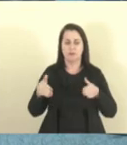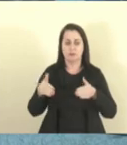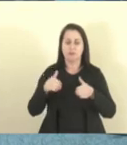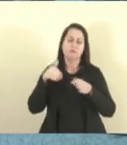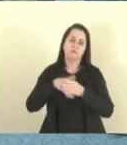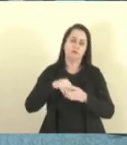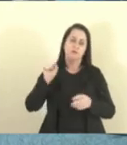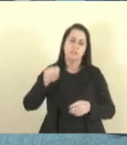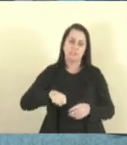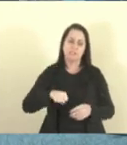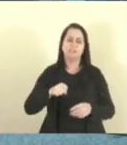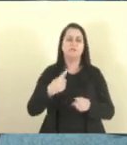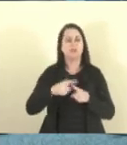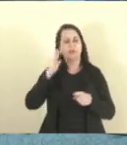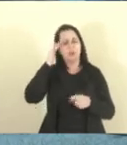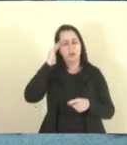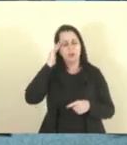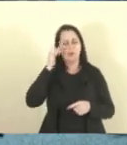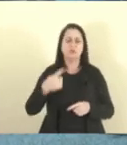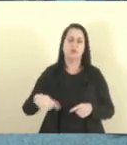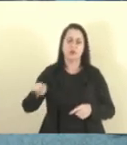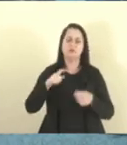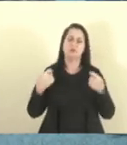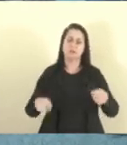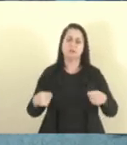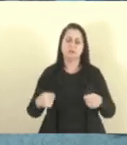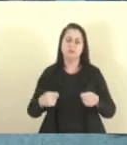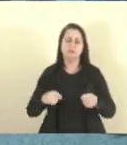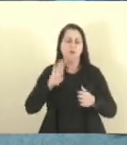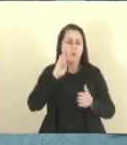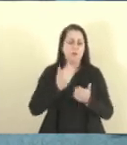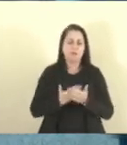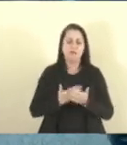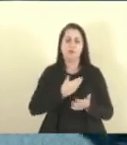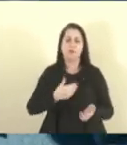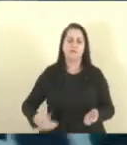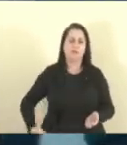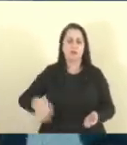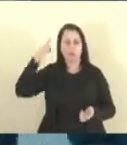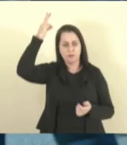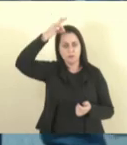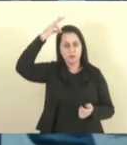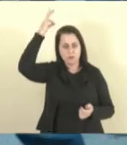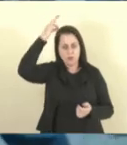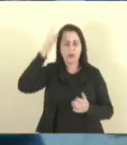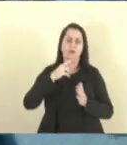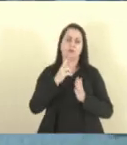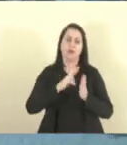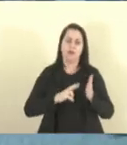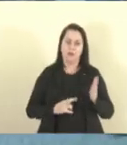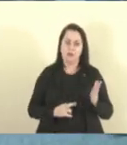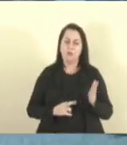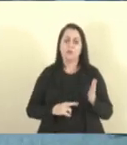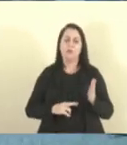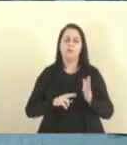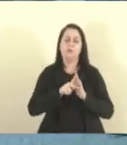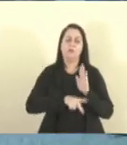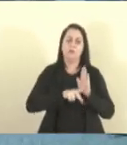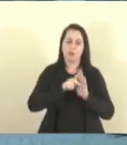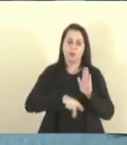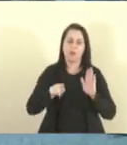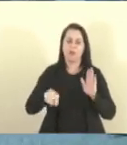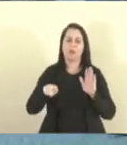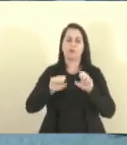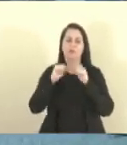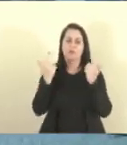votos sim, por entender que nós devemos dar esse voto de confiança ao governo do Estado do Espírito Santo, ao relator do projeto aqui na